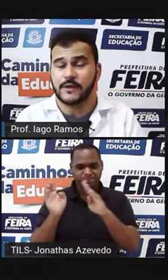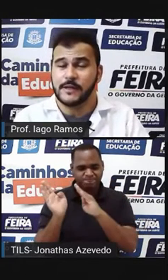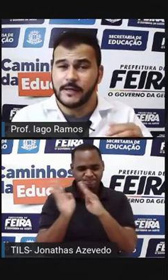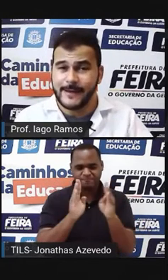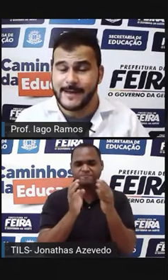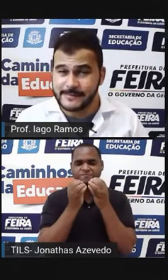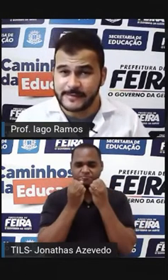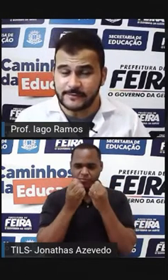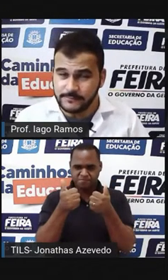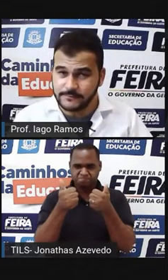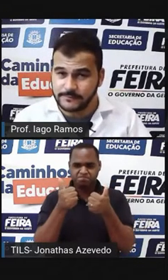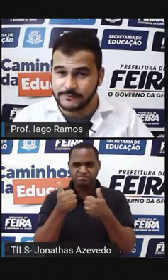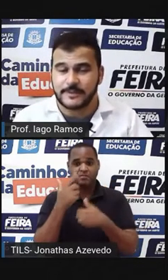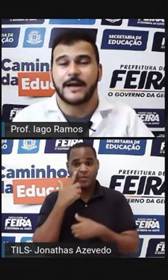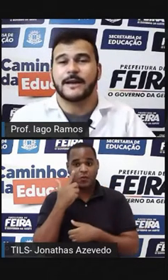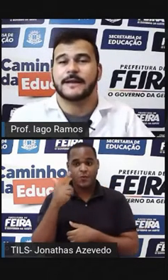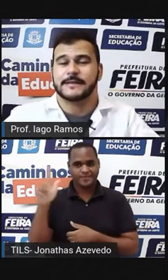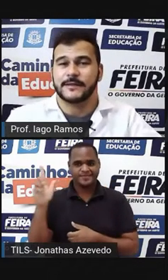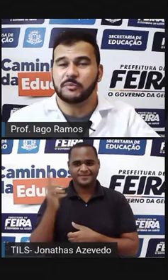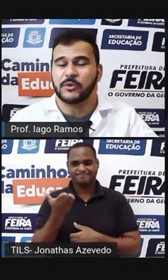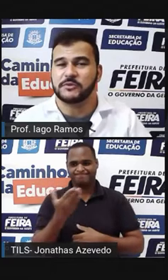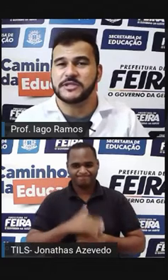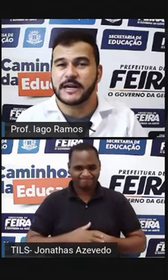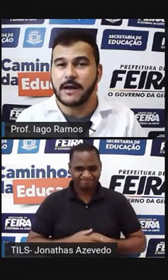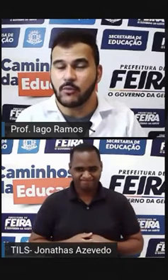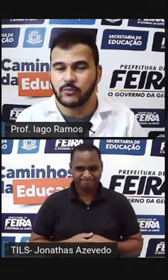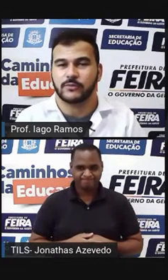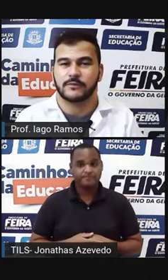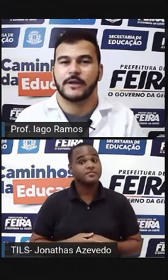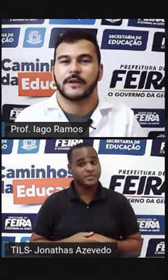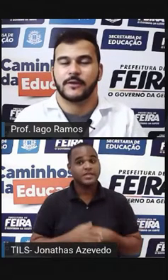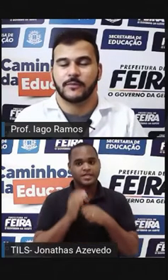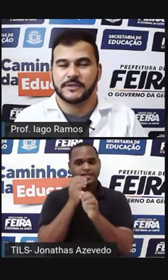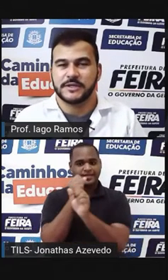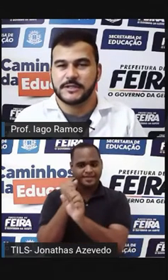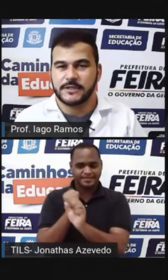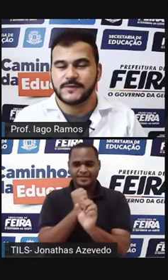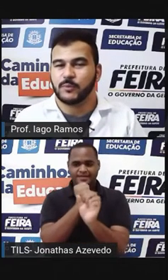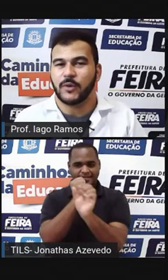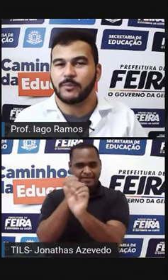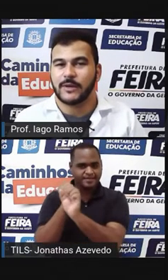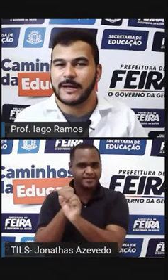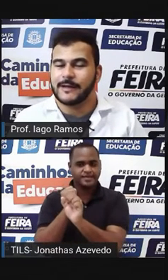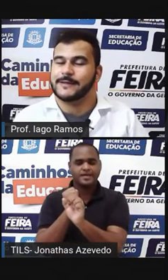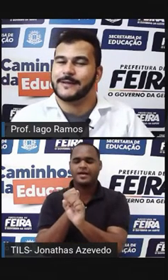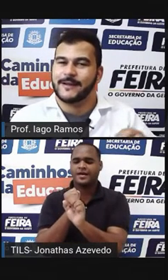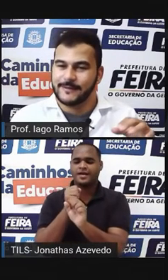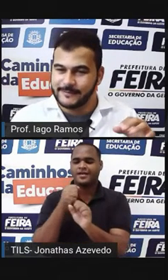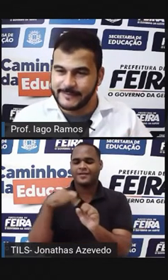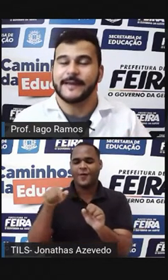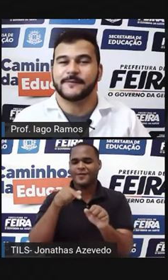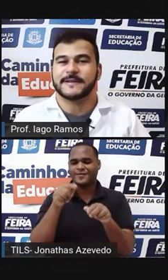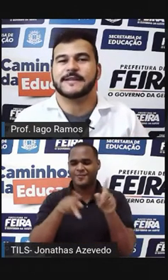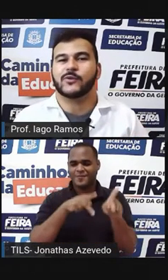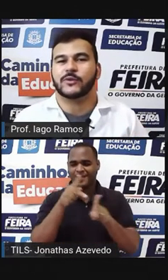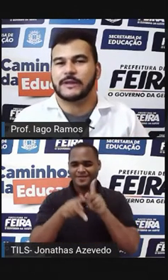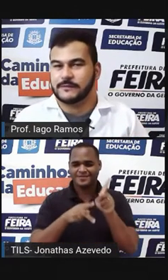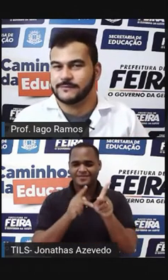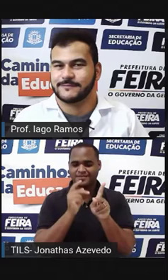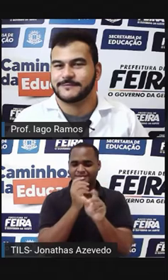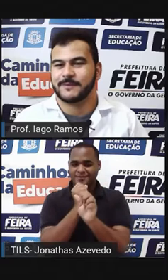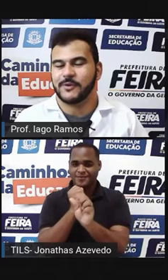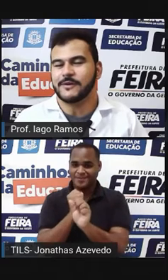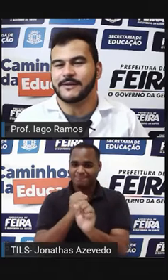olha só Essa, tá? Essa tem um pouquinho de cálculo Como a gente diz no popular, tem que fazer